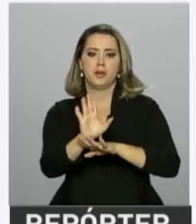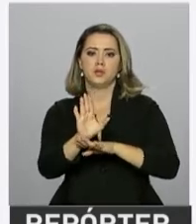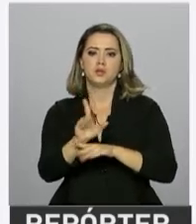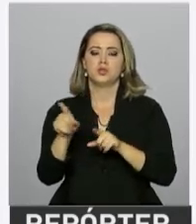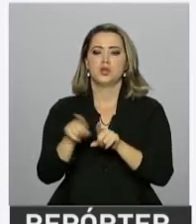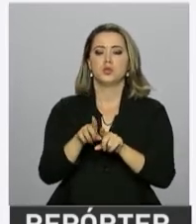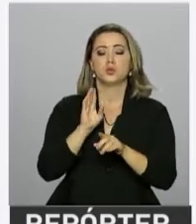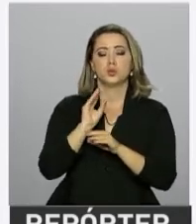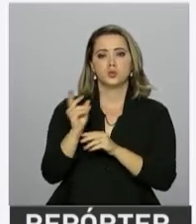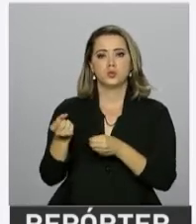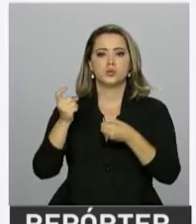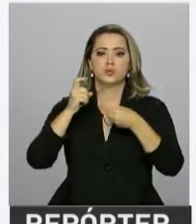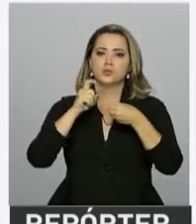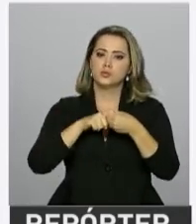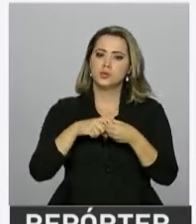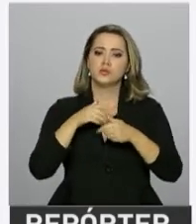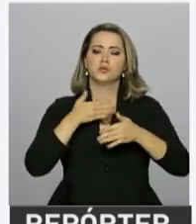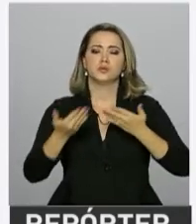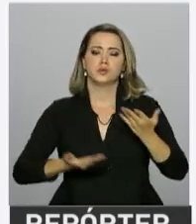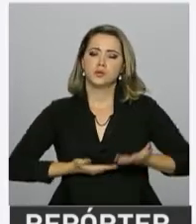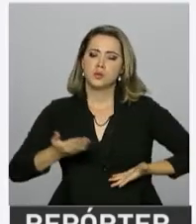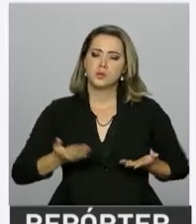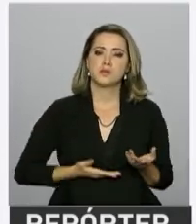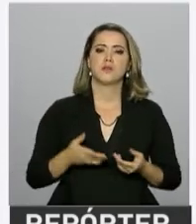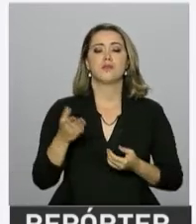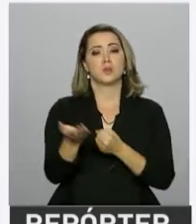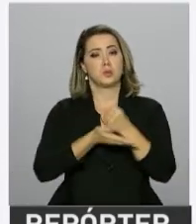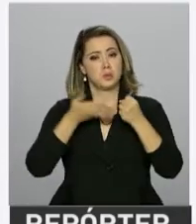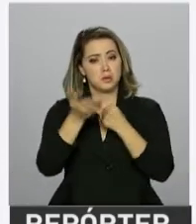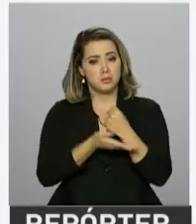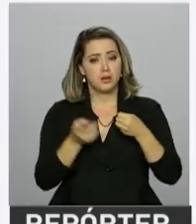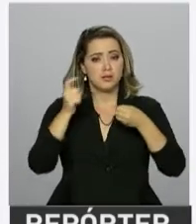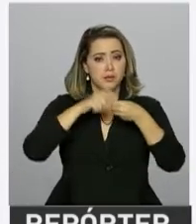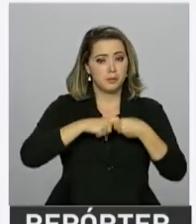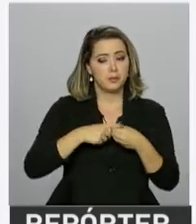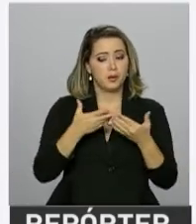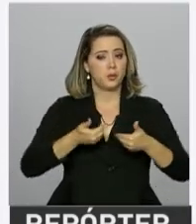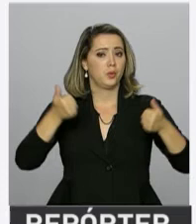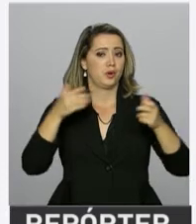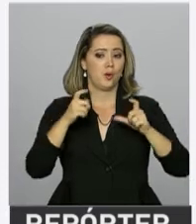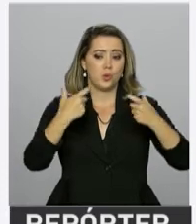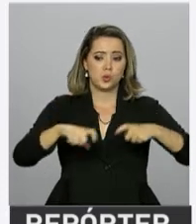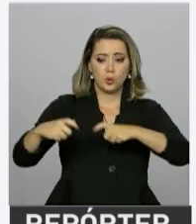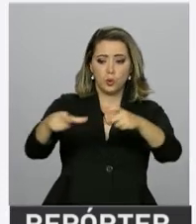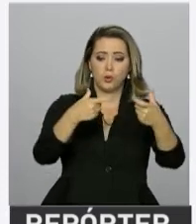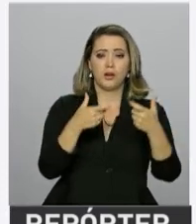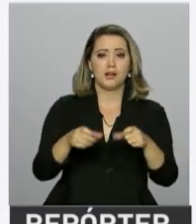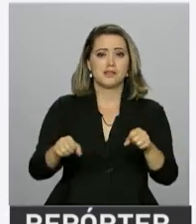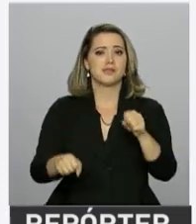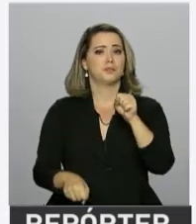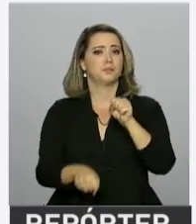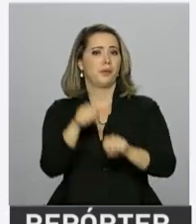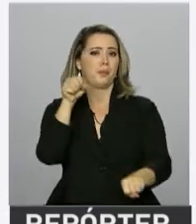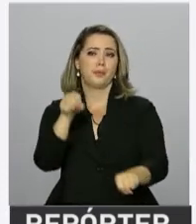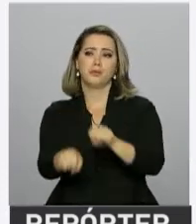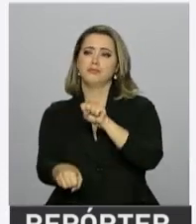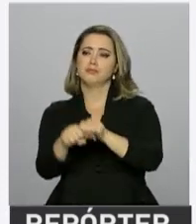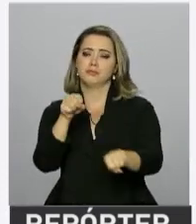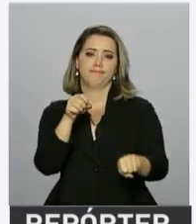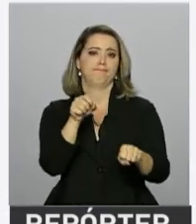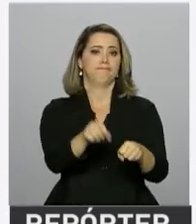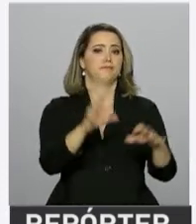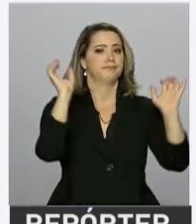assistência, restabelecimento de serviços essenciais e recuperação de áreas públicas danificadas pelos desastres naturais.